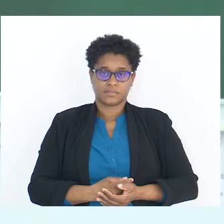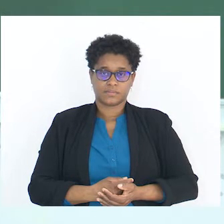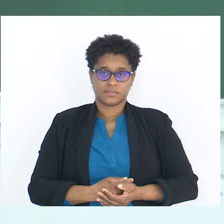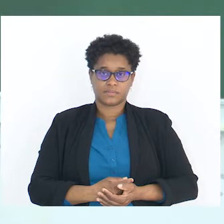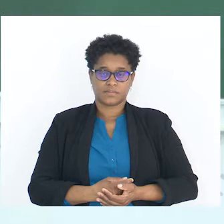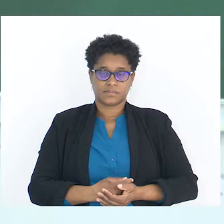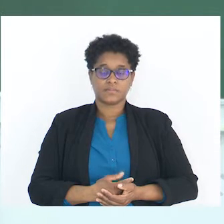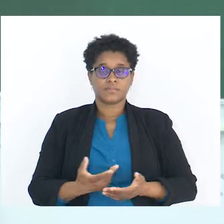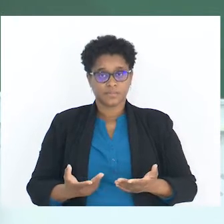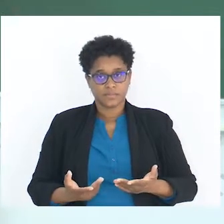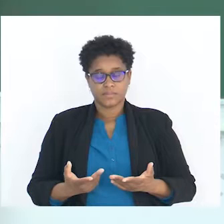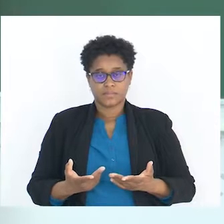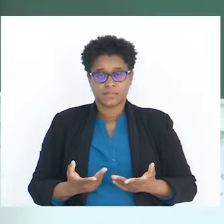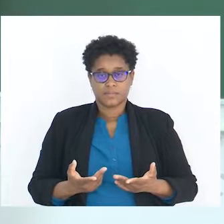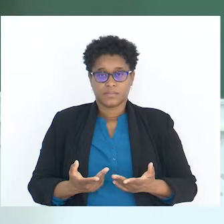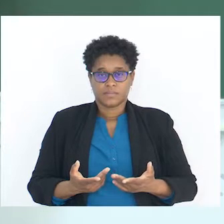Segundo a doutora ainda.